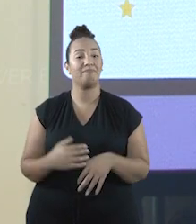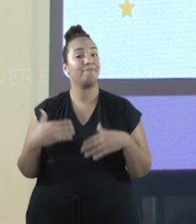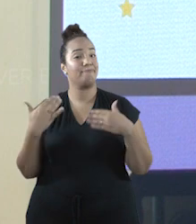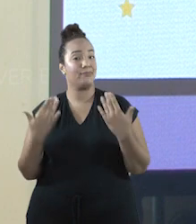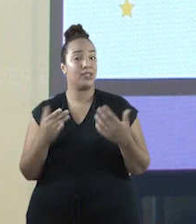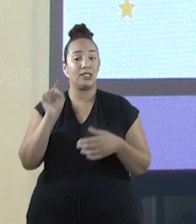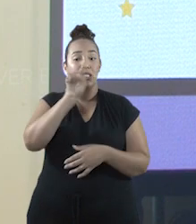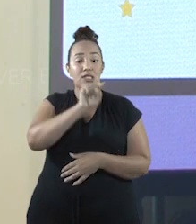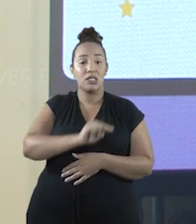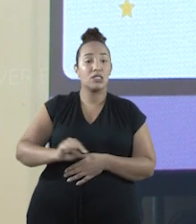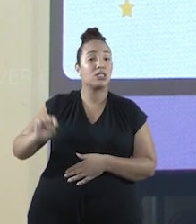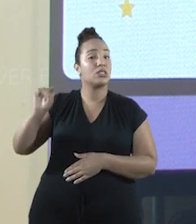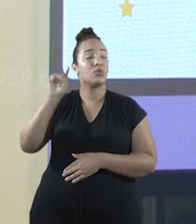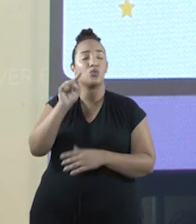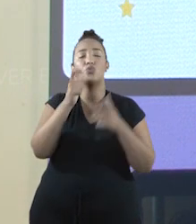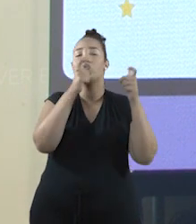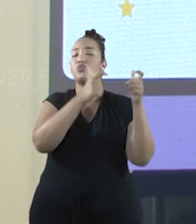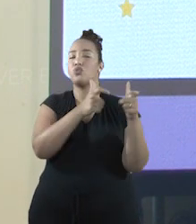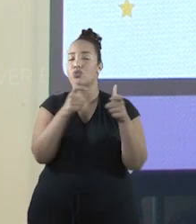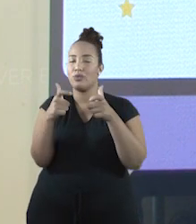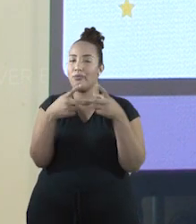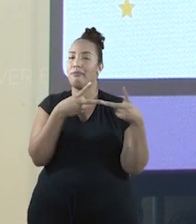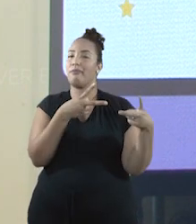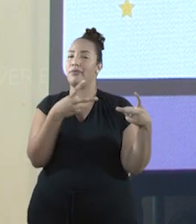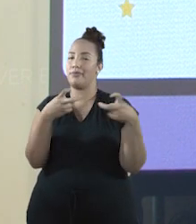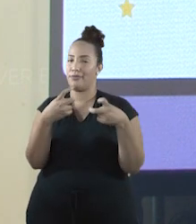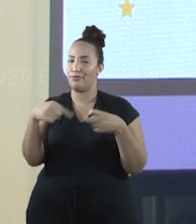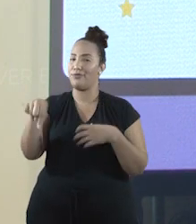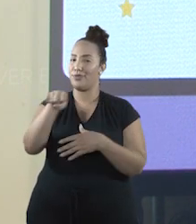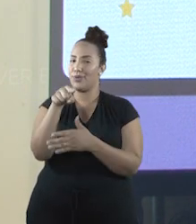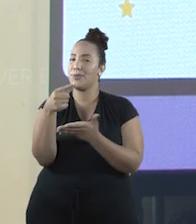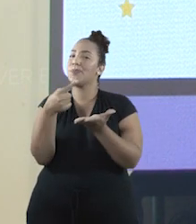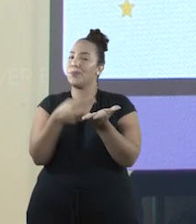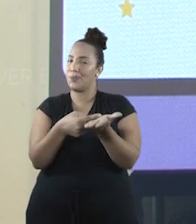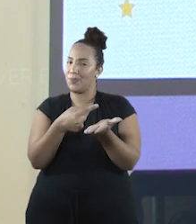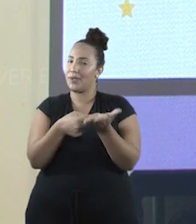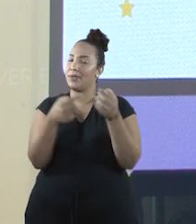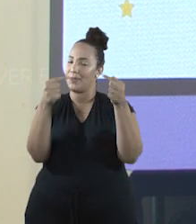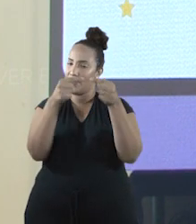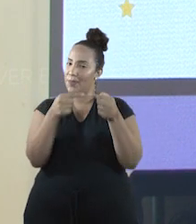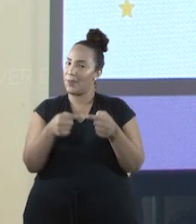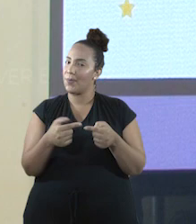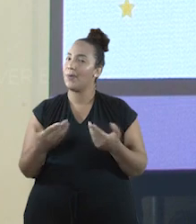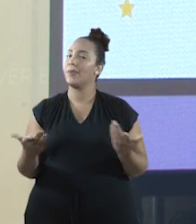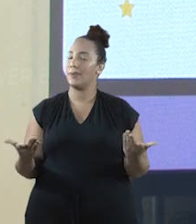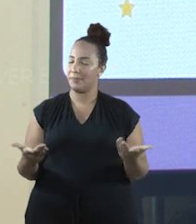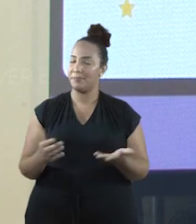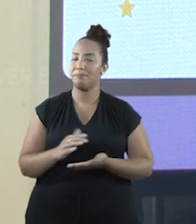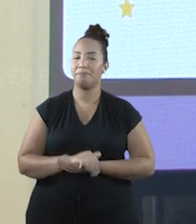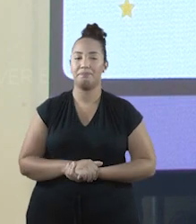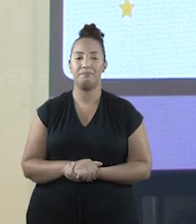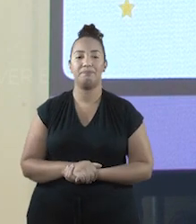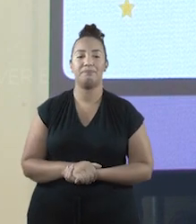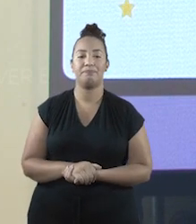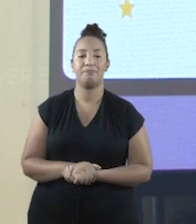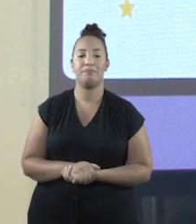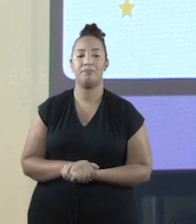círculos estão em todo lugar, não é? Acho que podemos concordar nisso e continuar nossa aula. Beleza?